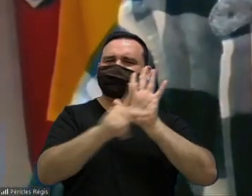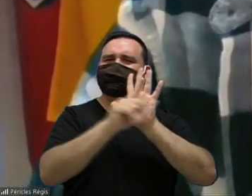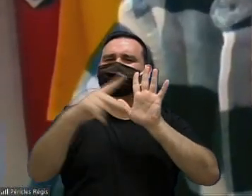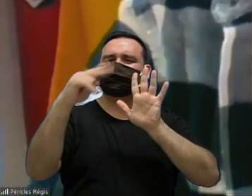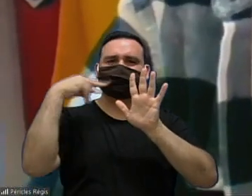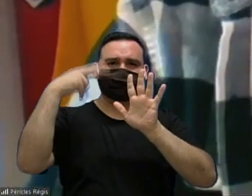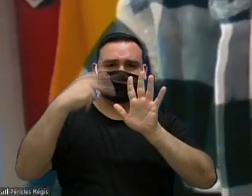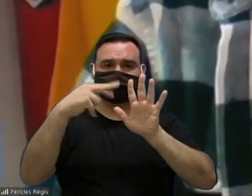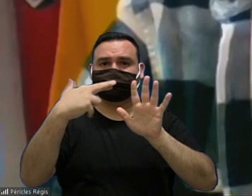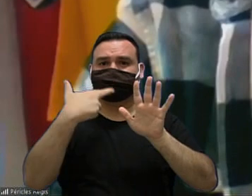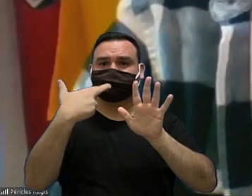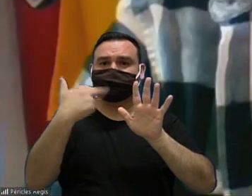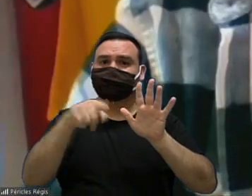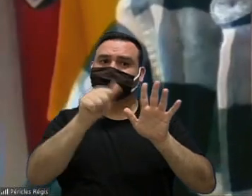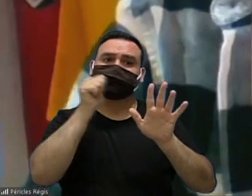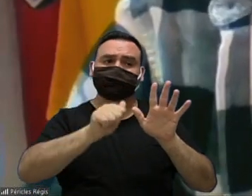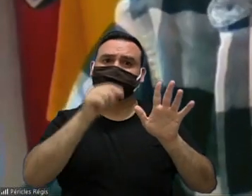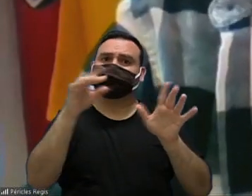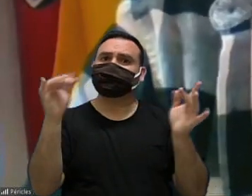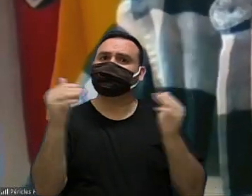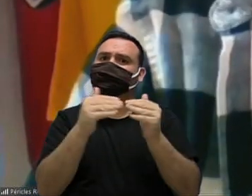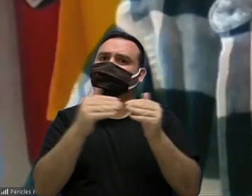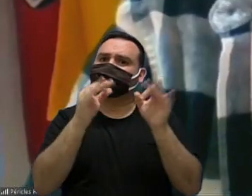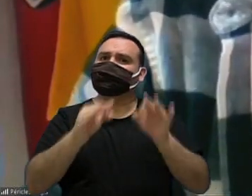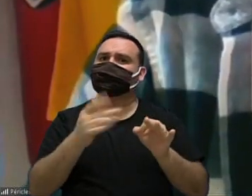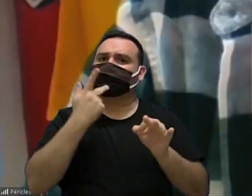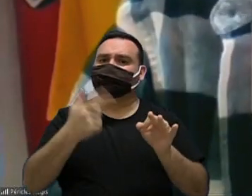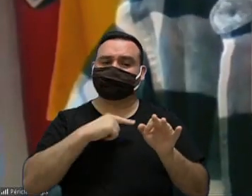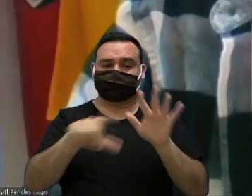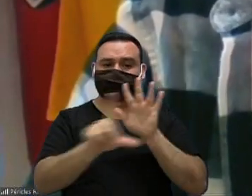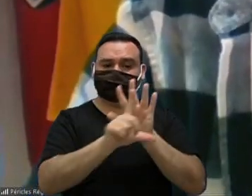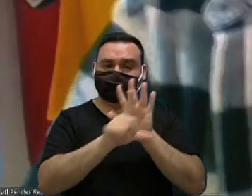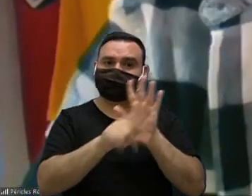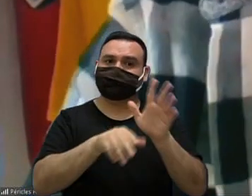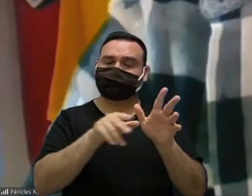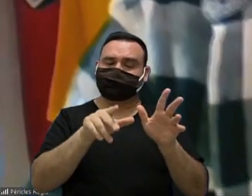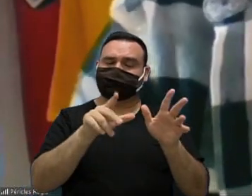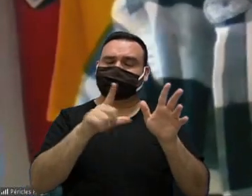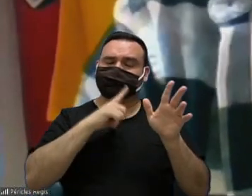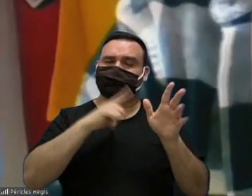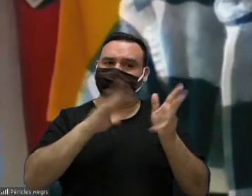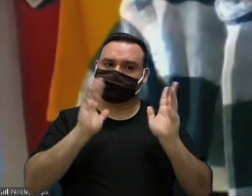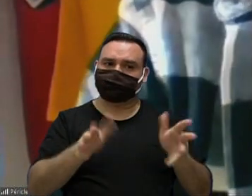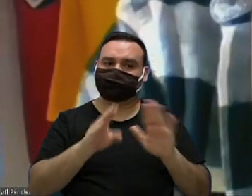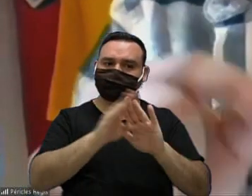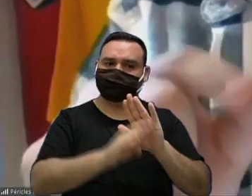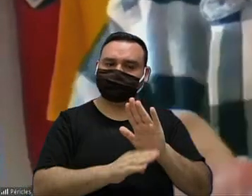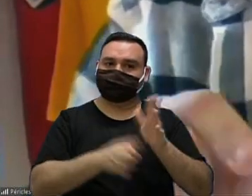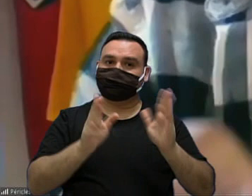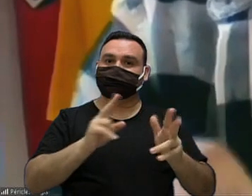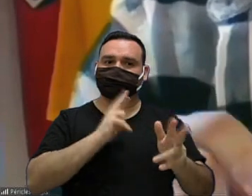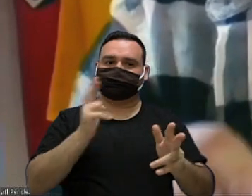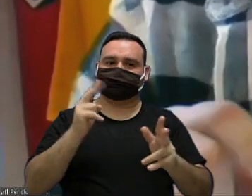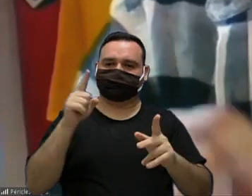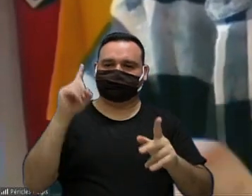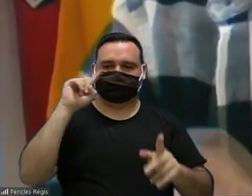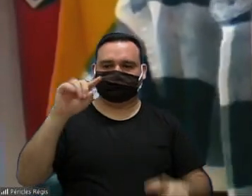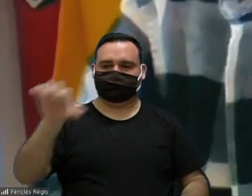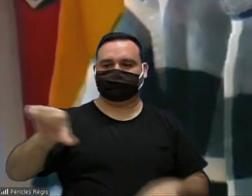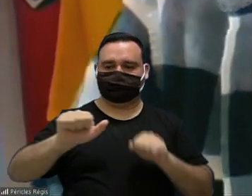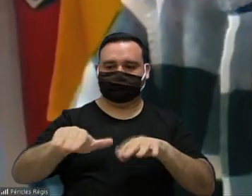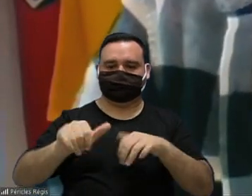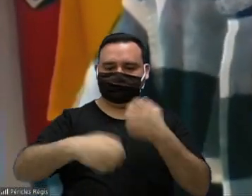vereador e ela confirmou que havia essa política pública sim então a resposta do requerimento veio no dia 9 de setembro de